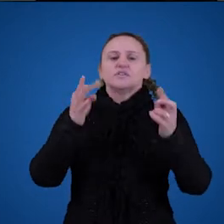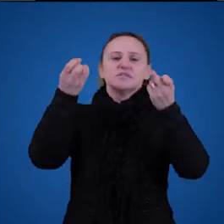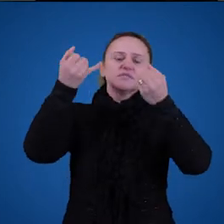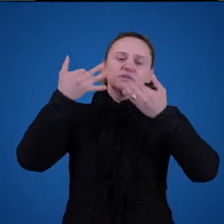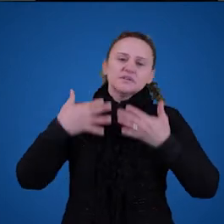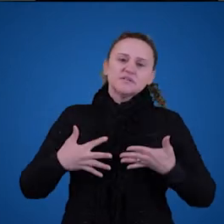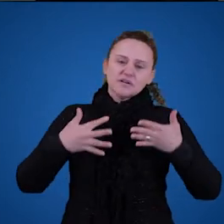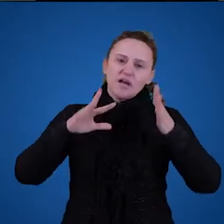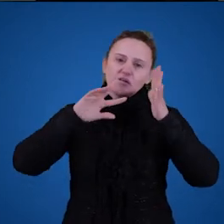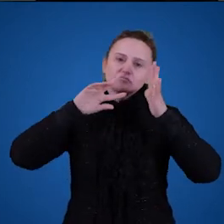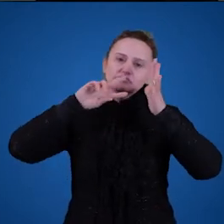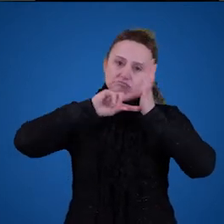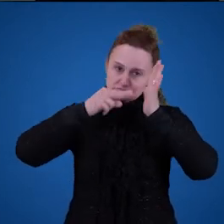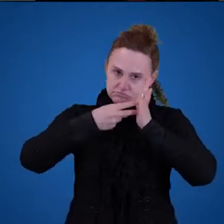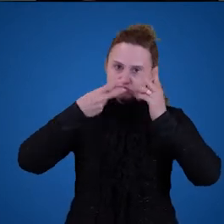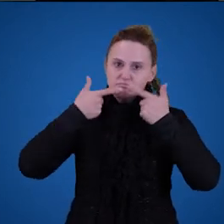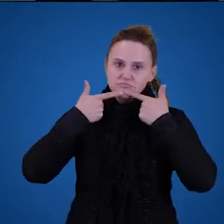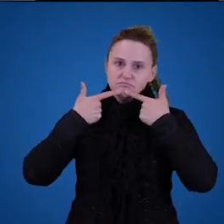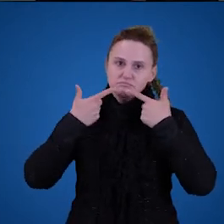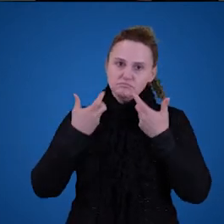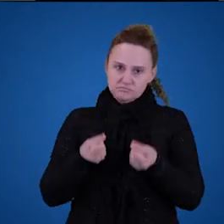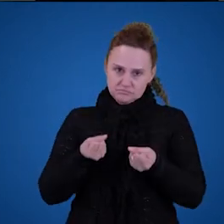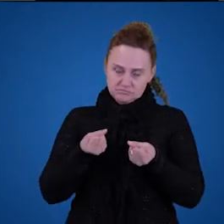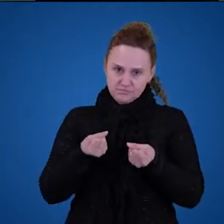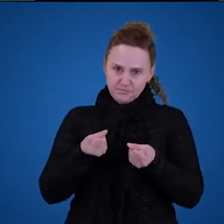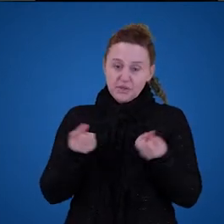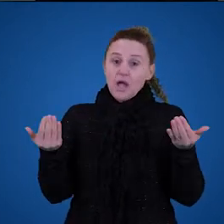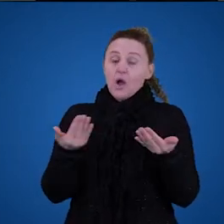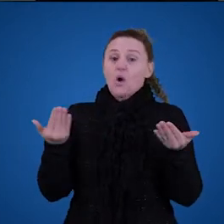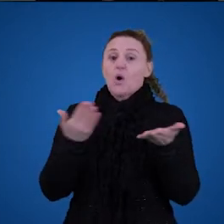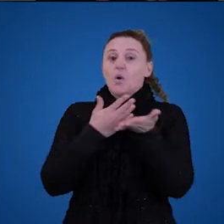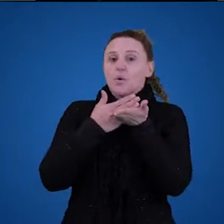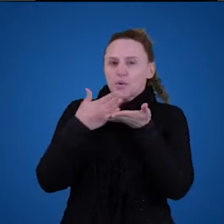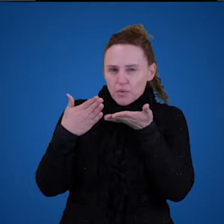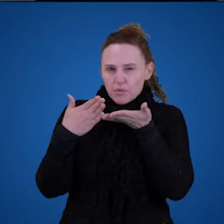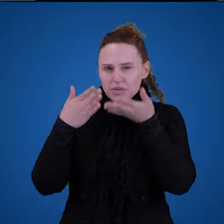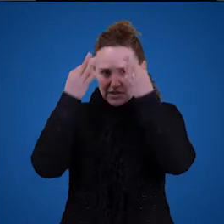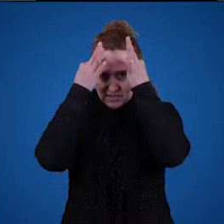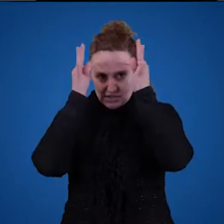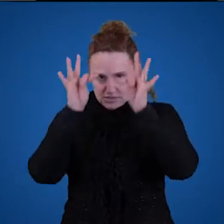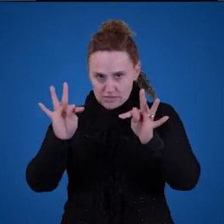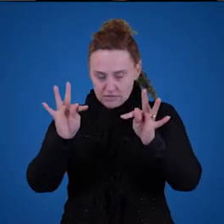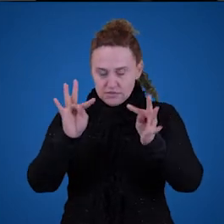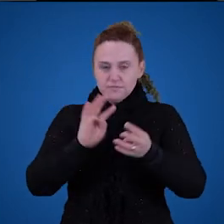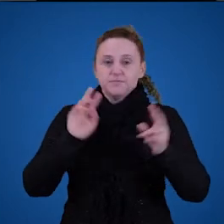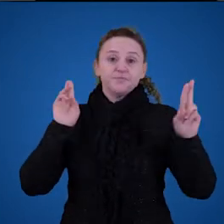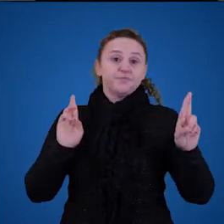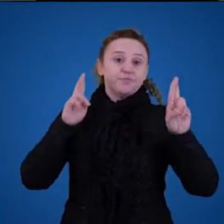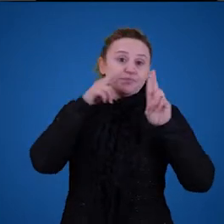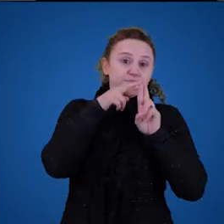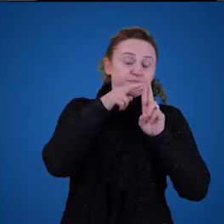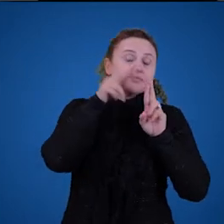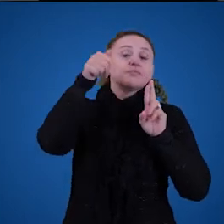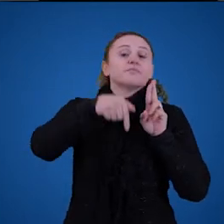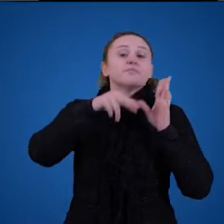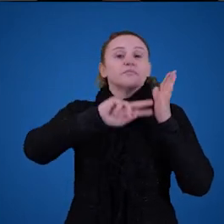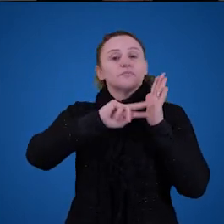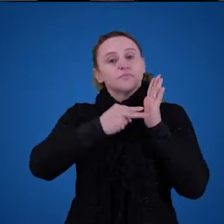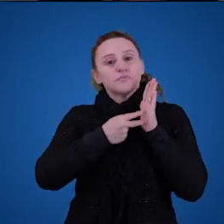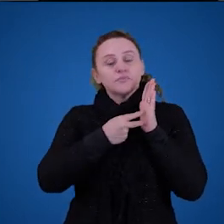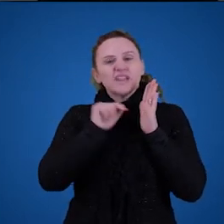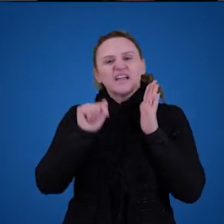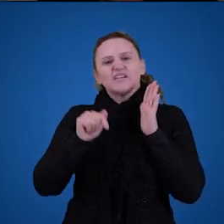significado da nossa linguagem. Hoje a gente vai começar com a teoria referencial do significado. Então o que nós vamos fazer nessa aula?